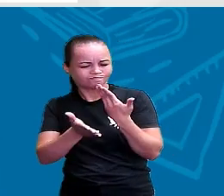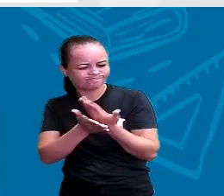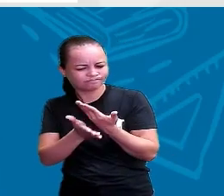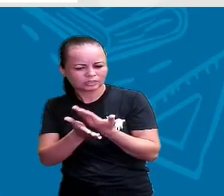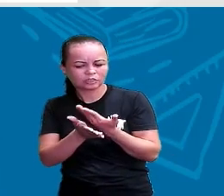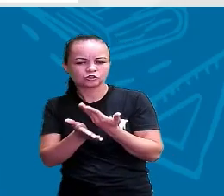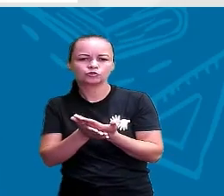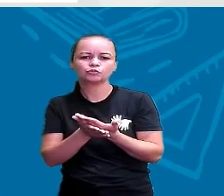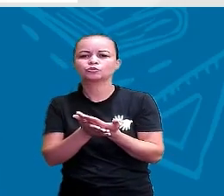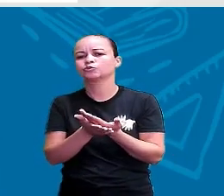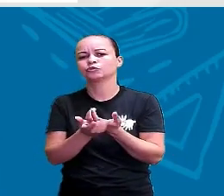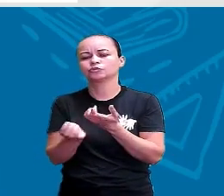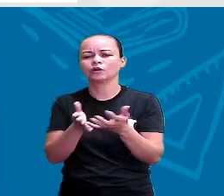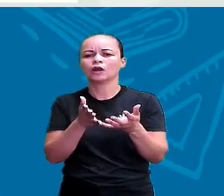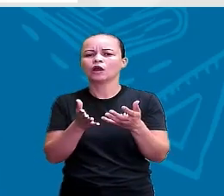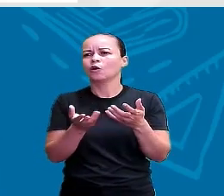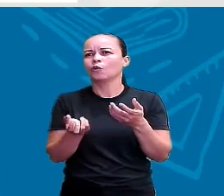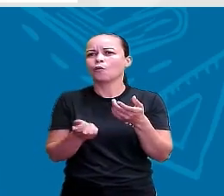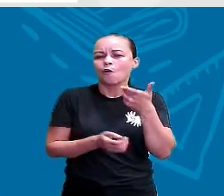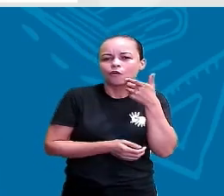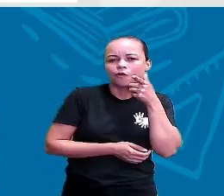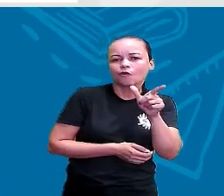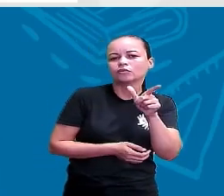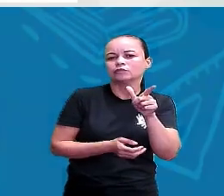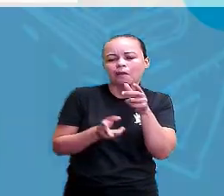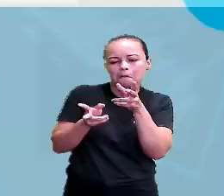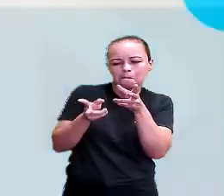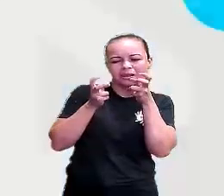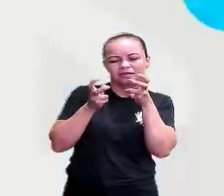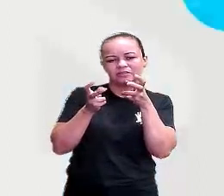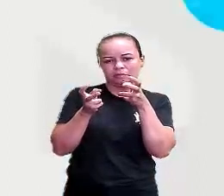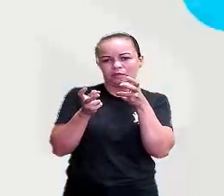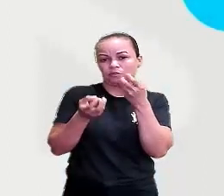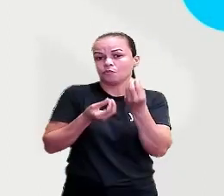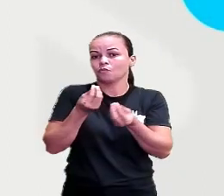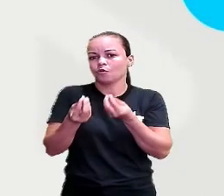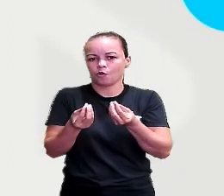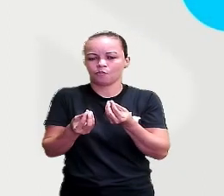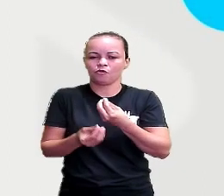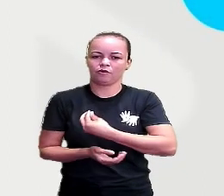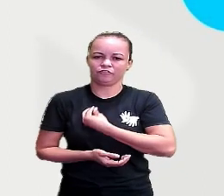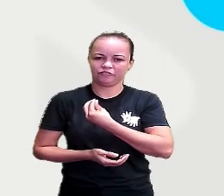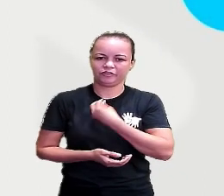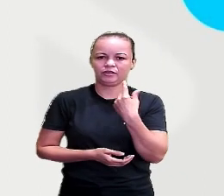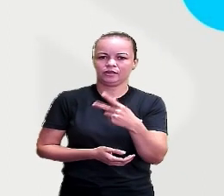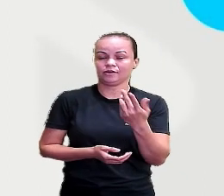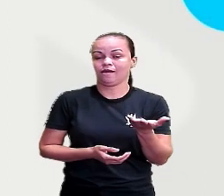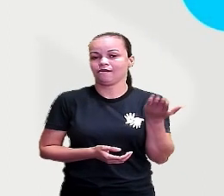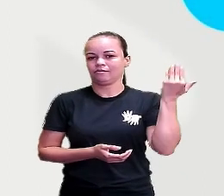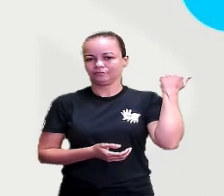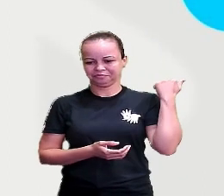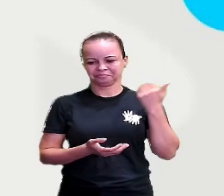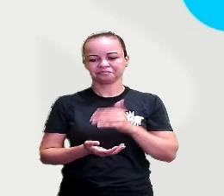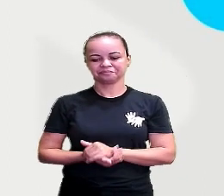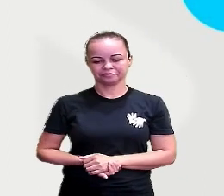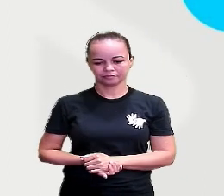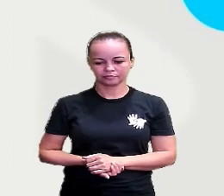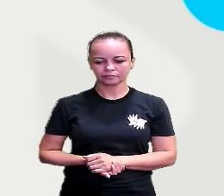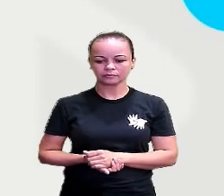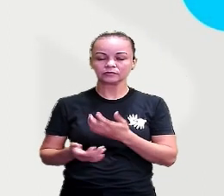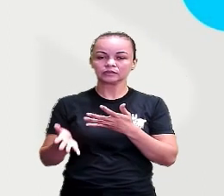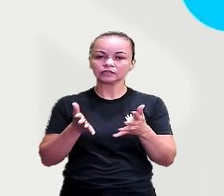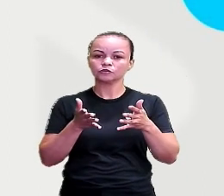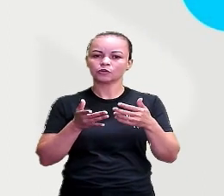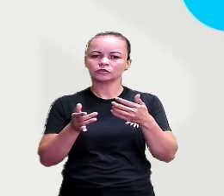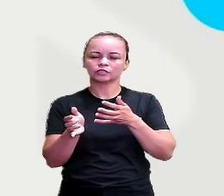Como é eu posso falar? A gente consegue perceber como é que eles viviam naquela época. Olha só, durante o processo de expansão